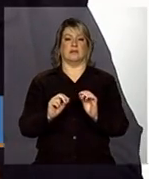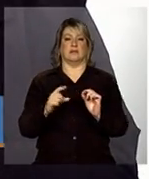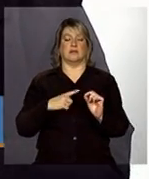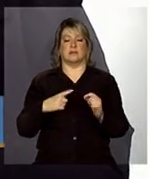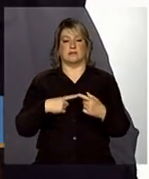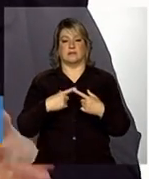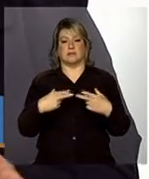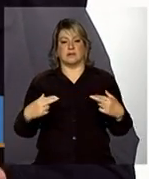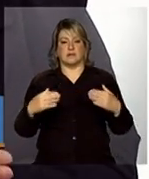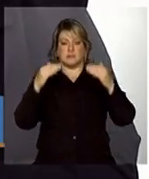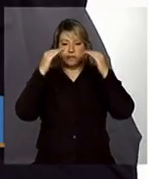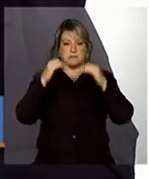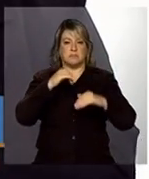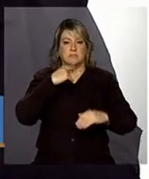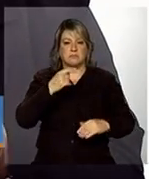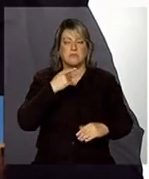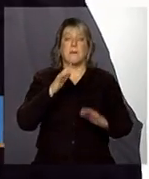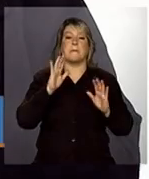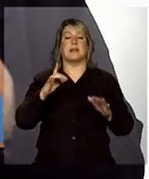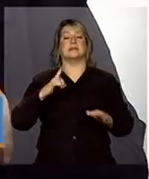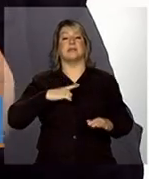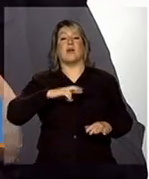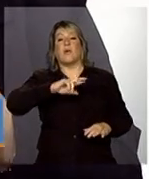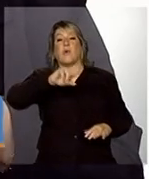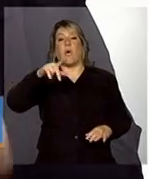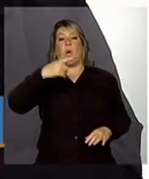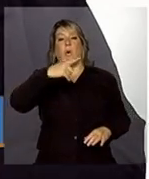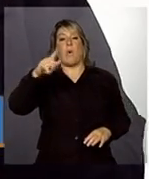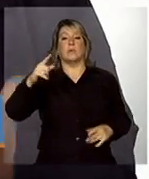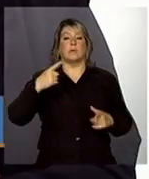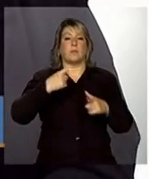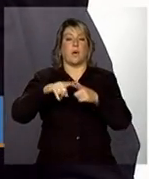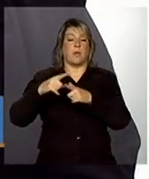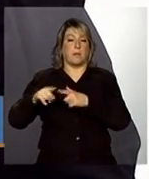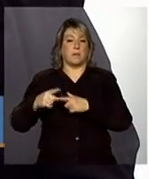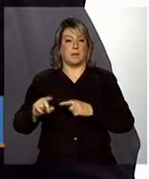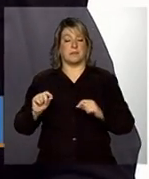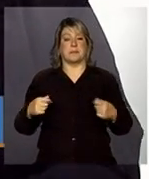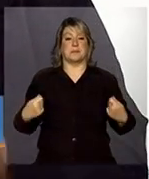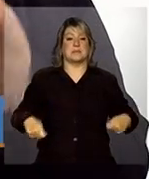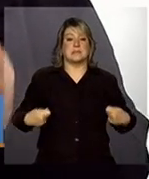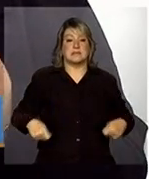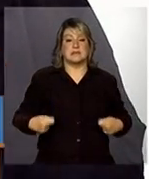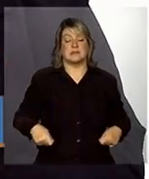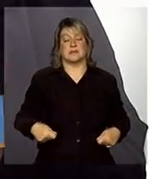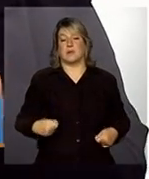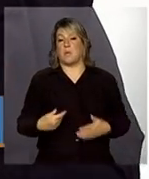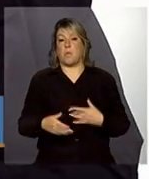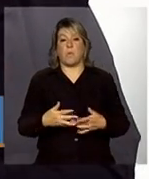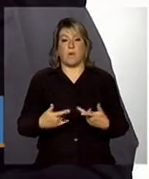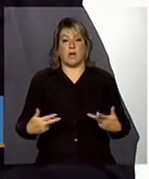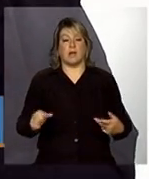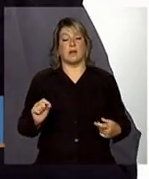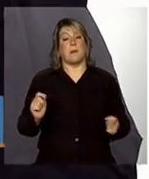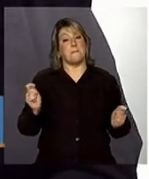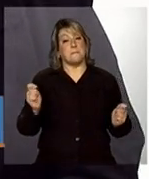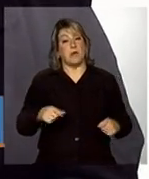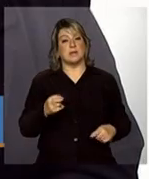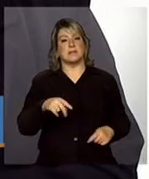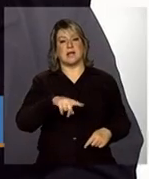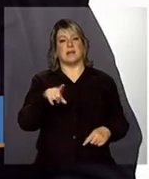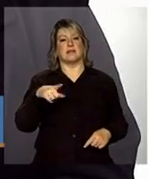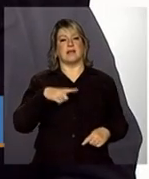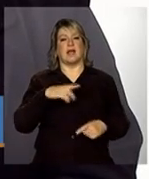outras vulnerabilidades, de outras deficiências, de outras necessidades. E pode ser que ela já esteja sendo